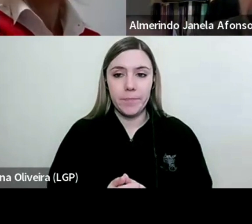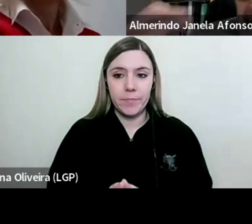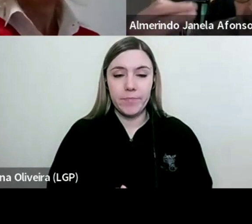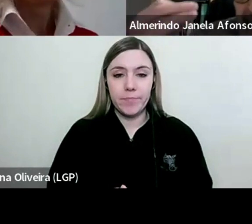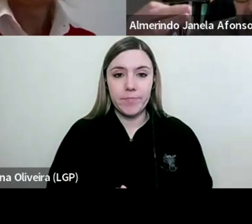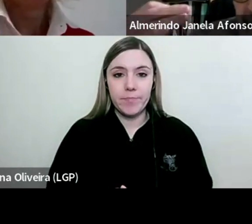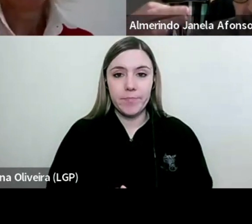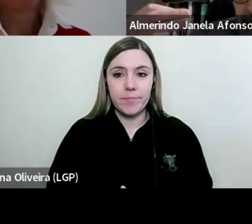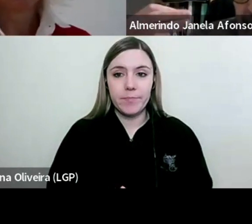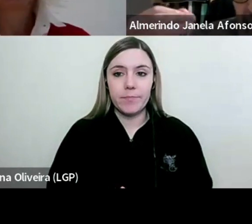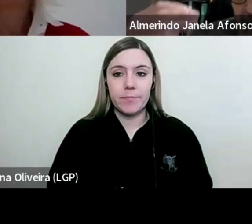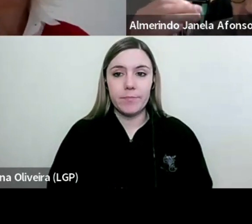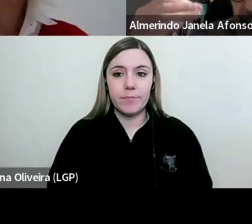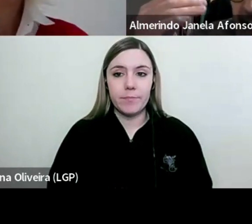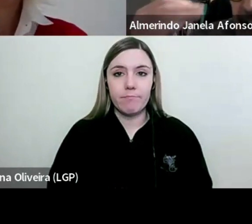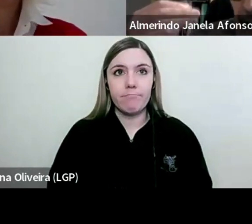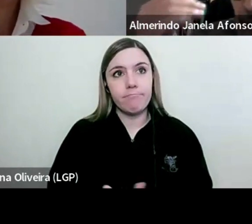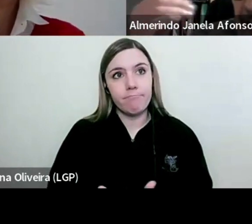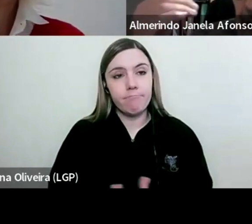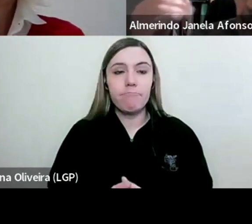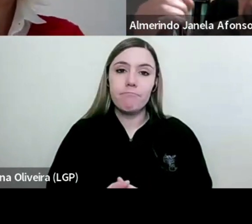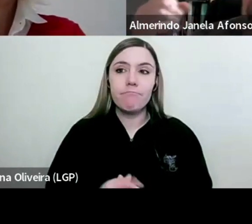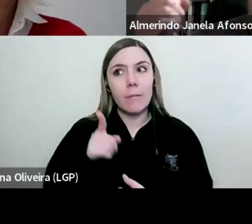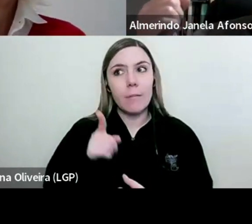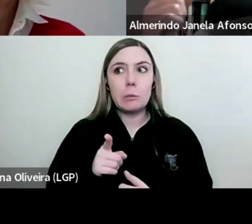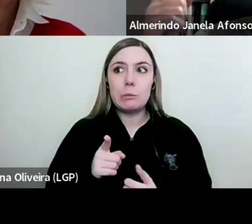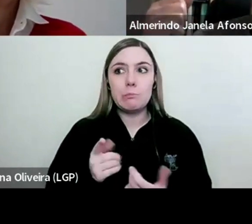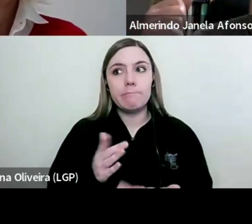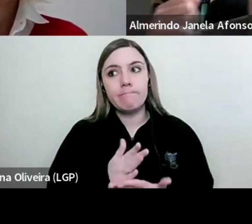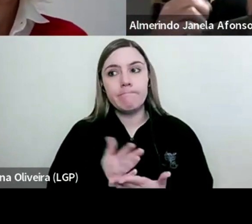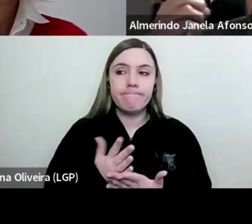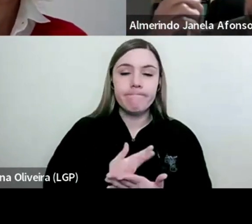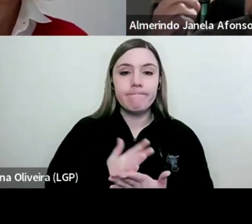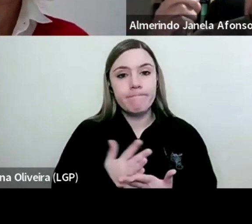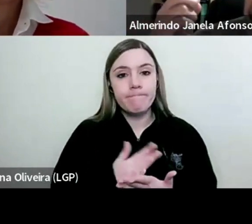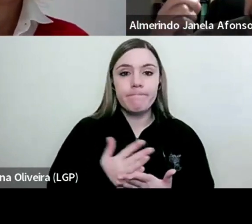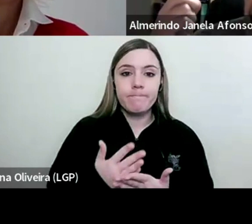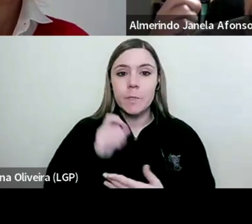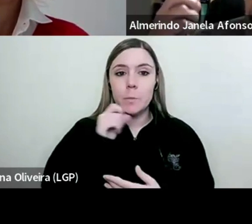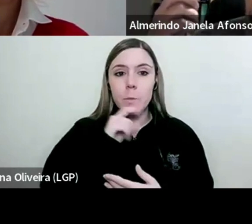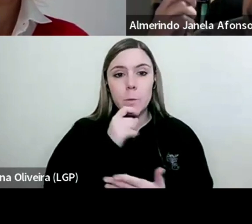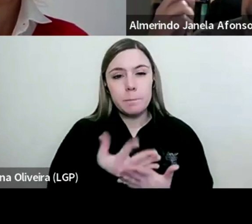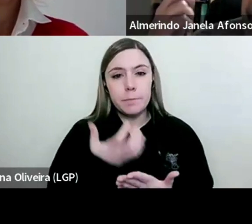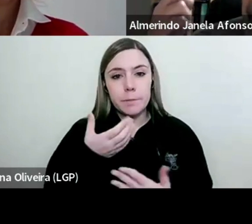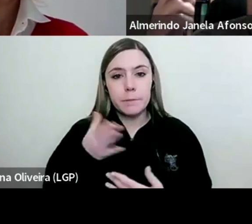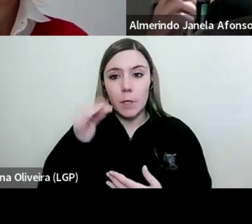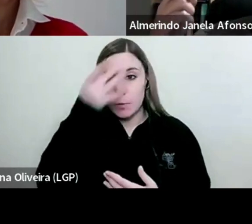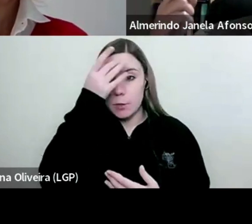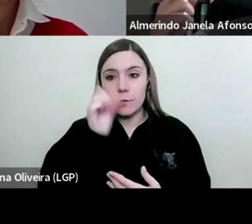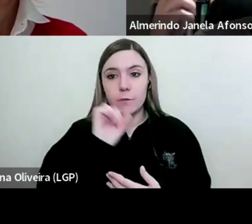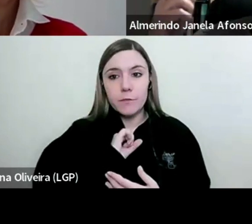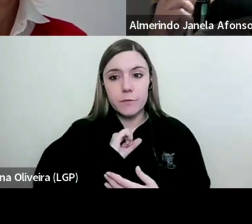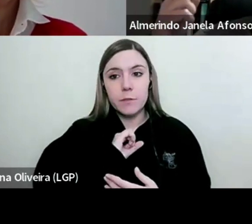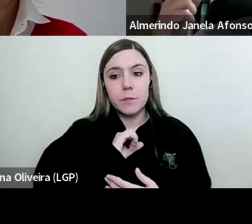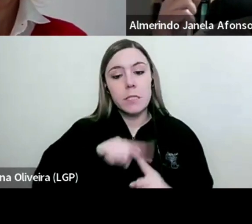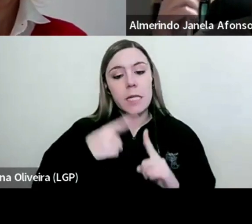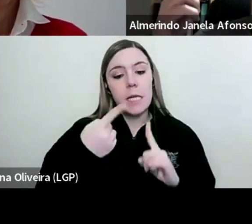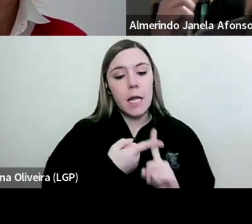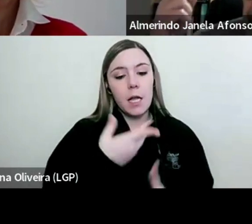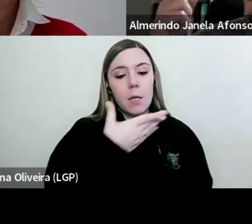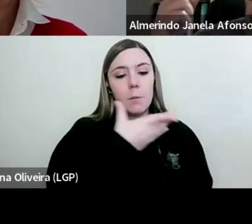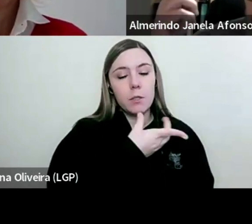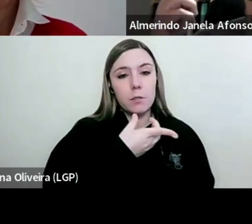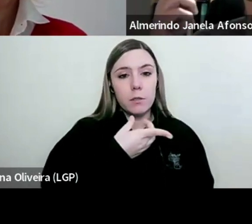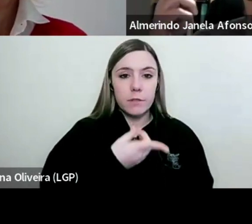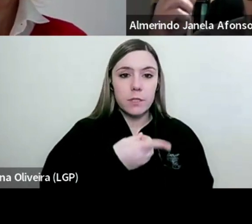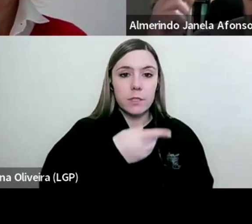A deriva talvez tenha sido mais expressiva, do meu ponto de vista, durante a década de 76 ou 86.